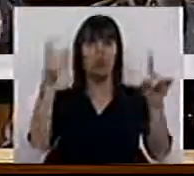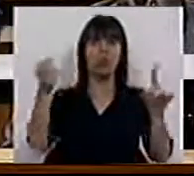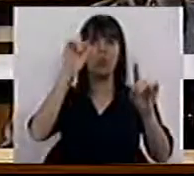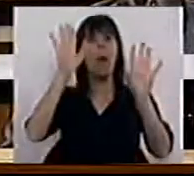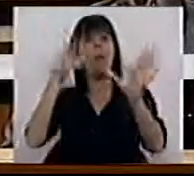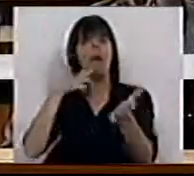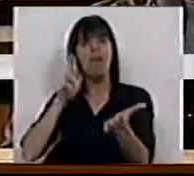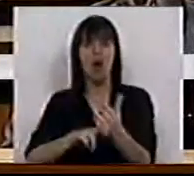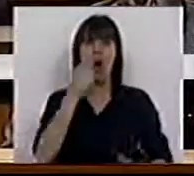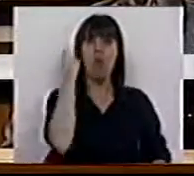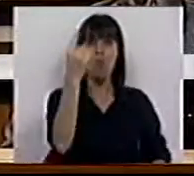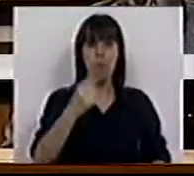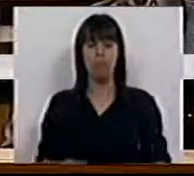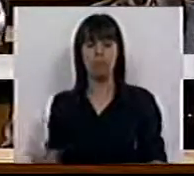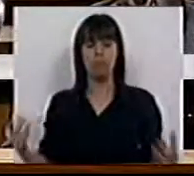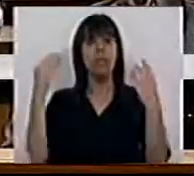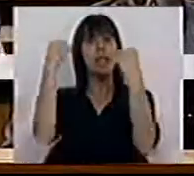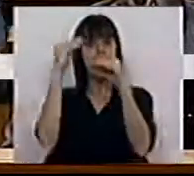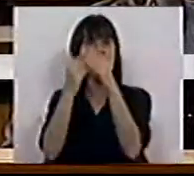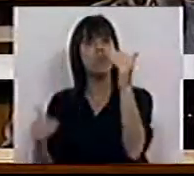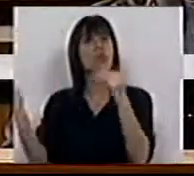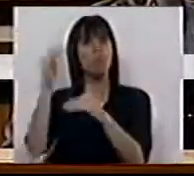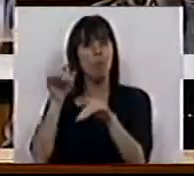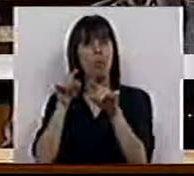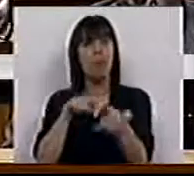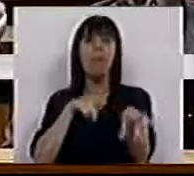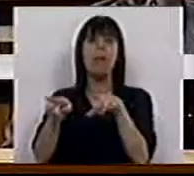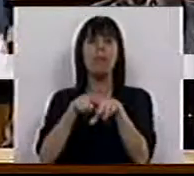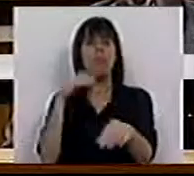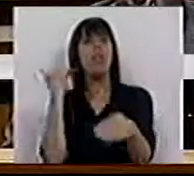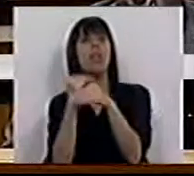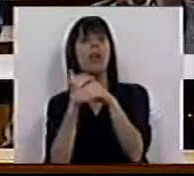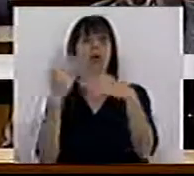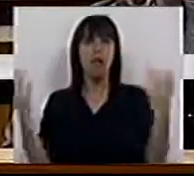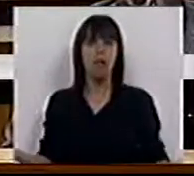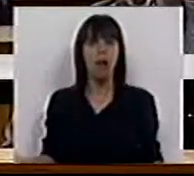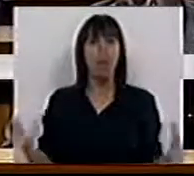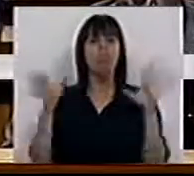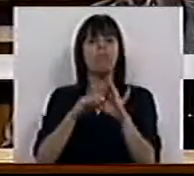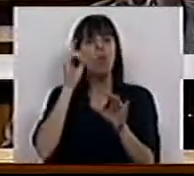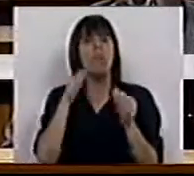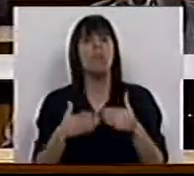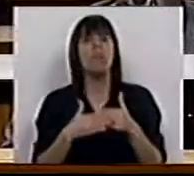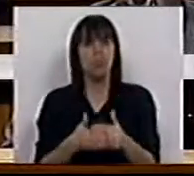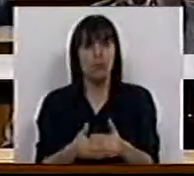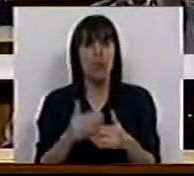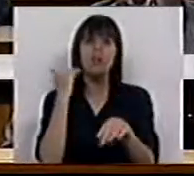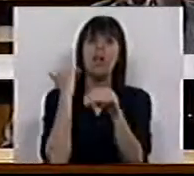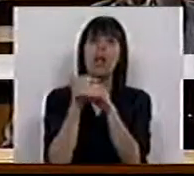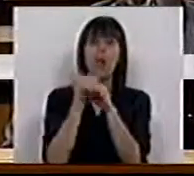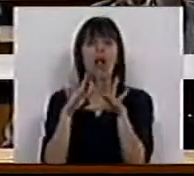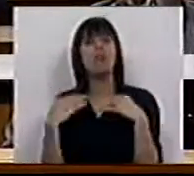Mas a verdade é só uma, em relação ao ensino superior, em relação à política de igualdade, em relação a um processo de